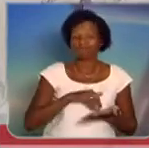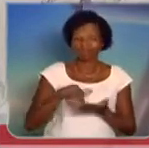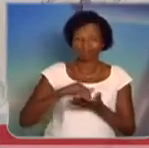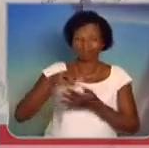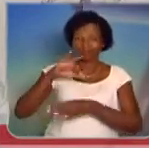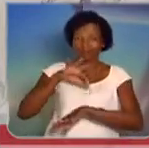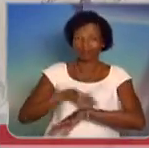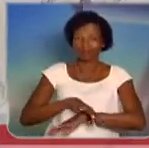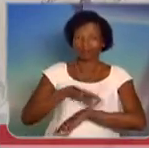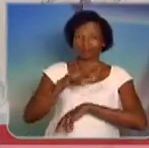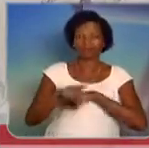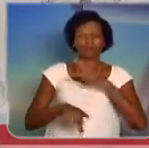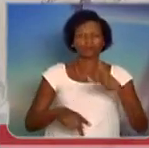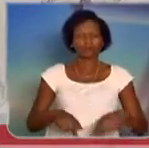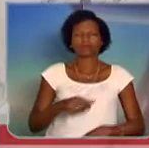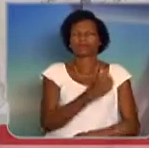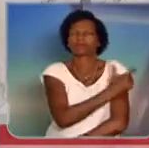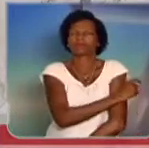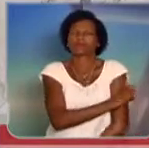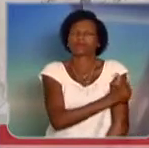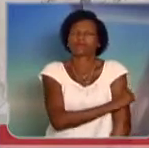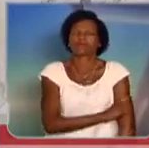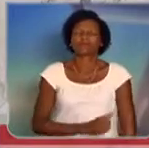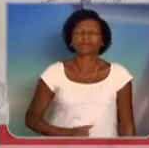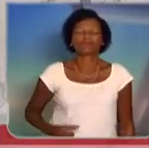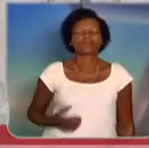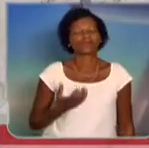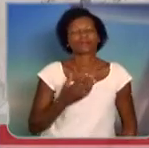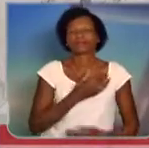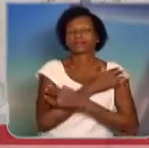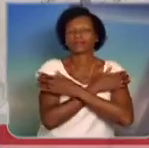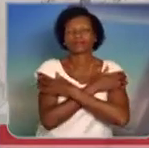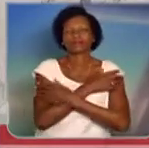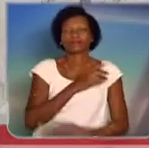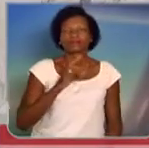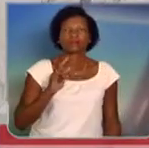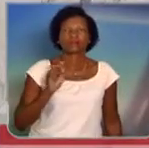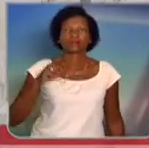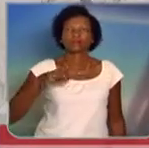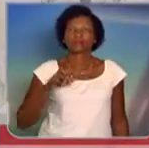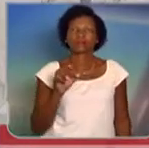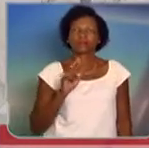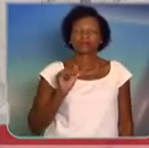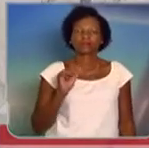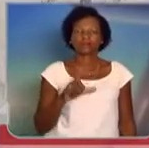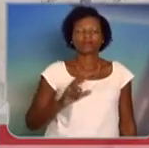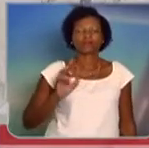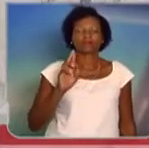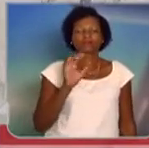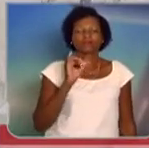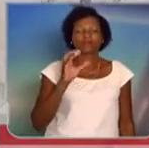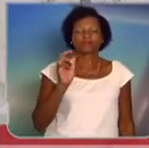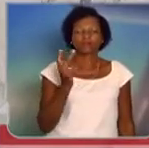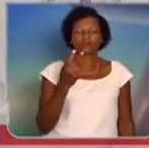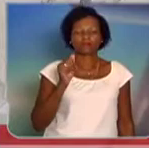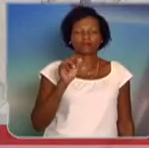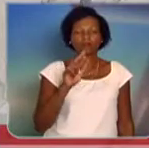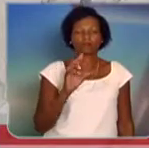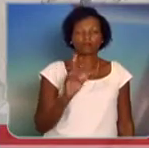Segurança Pública do Rio de Janeiro. Eu queria aqui deixar um abraço para o general Richard Fernandes Nunes,